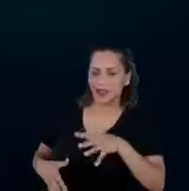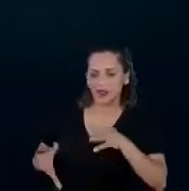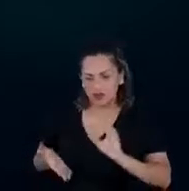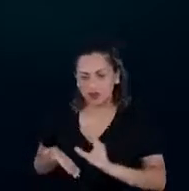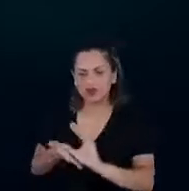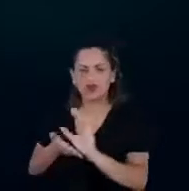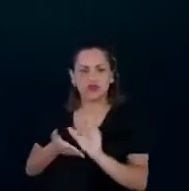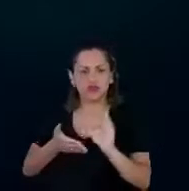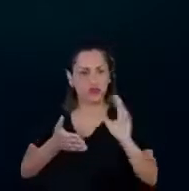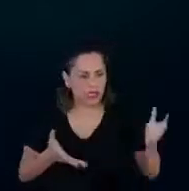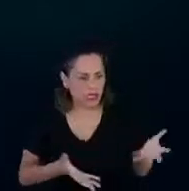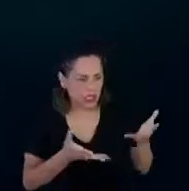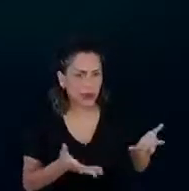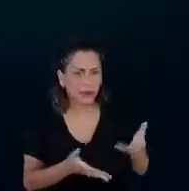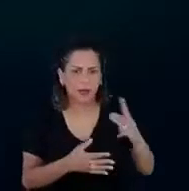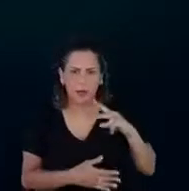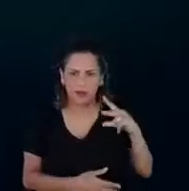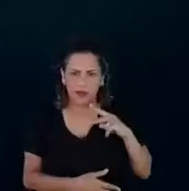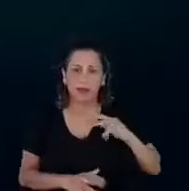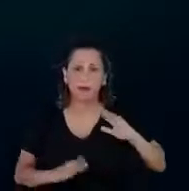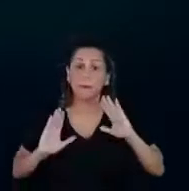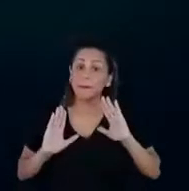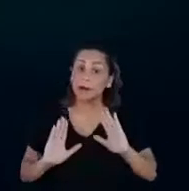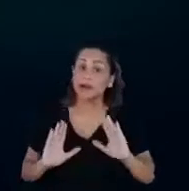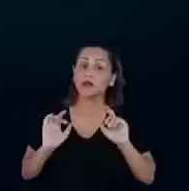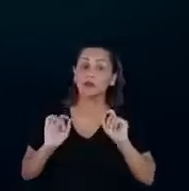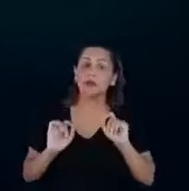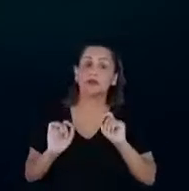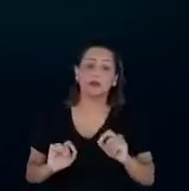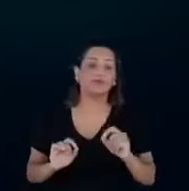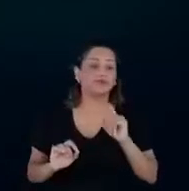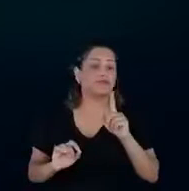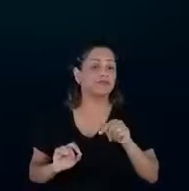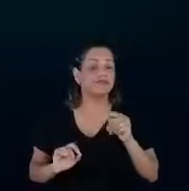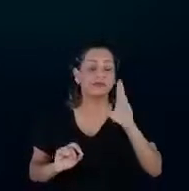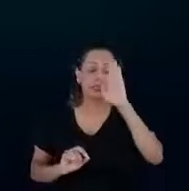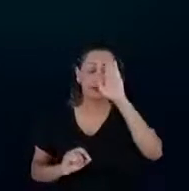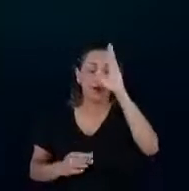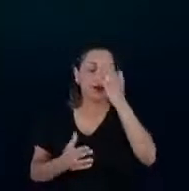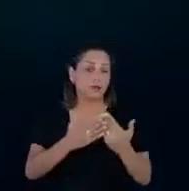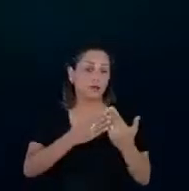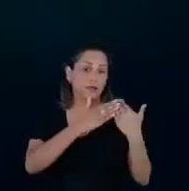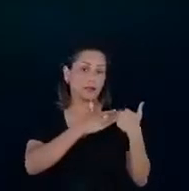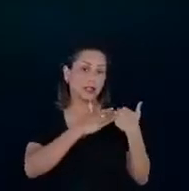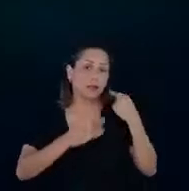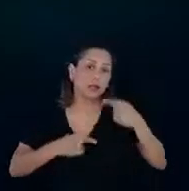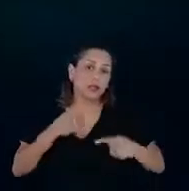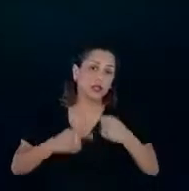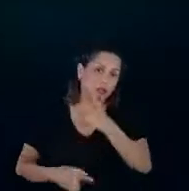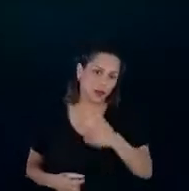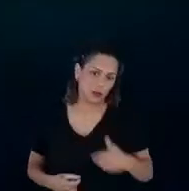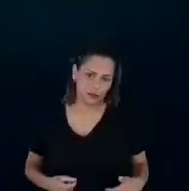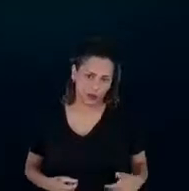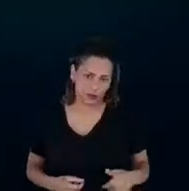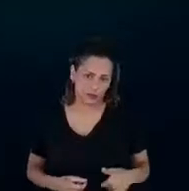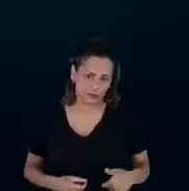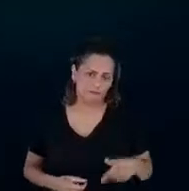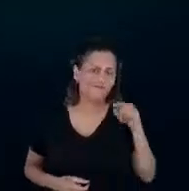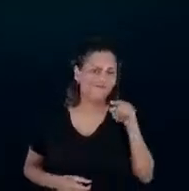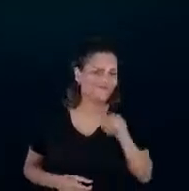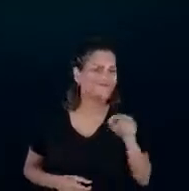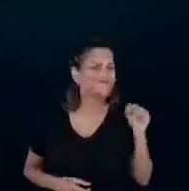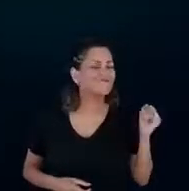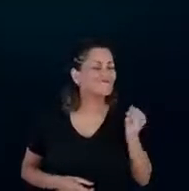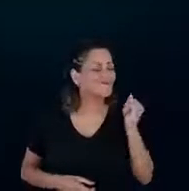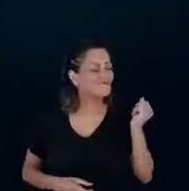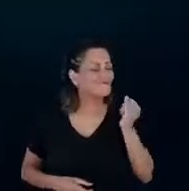mas sem deixar de lado o papel da política pública. A política pública é fundamental para que a